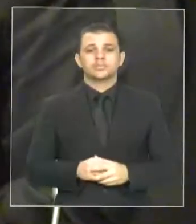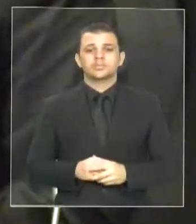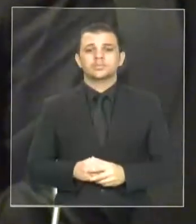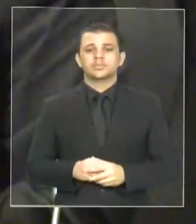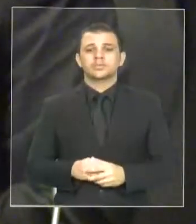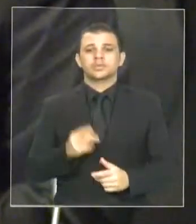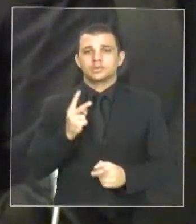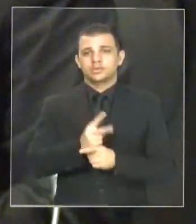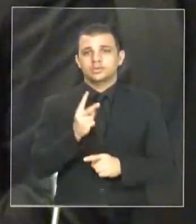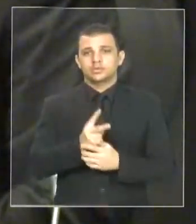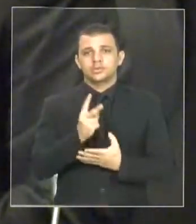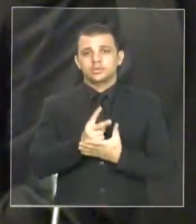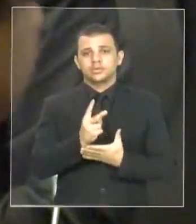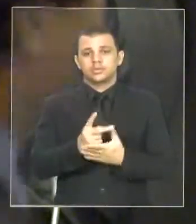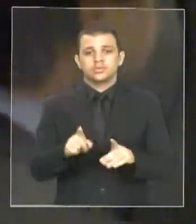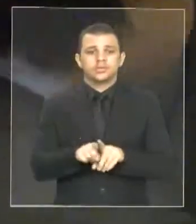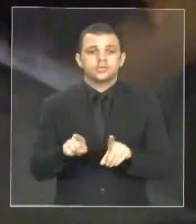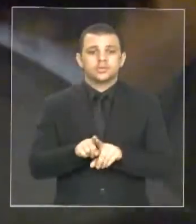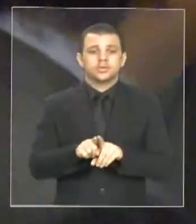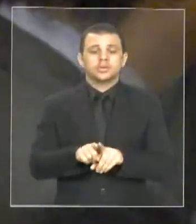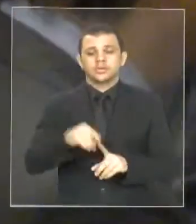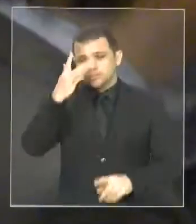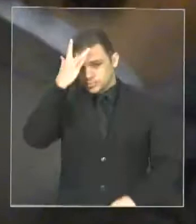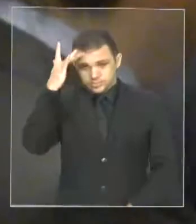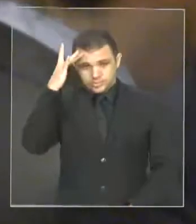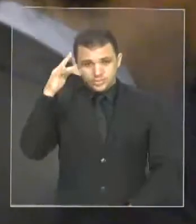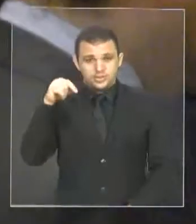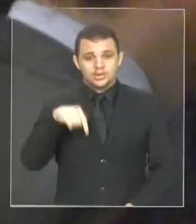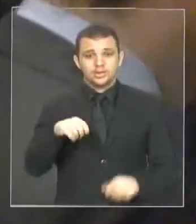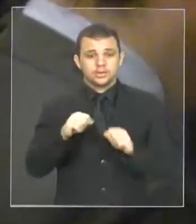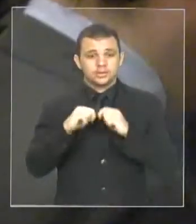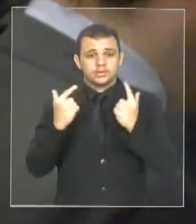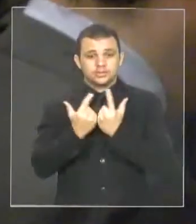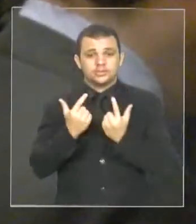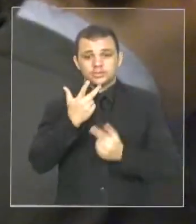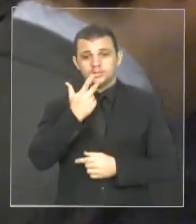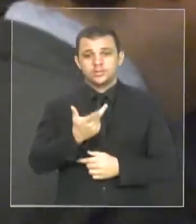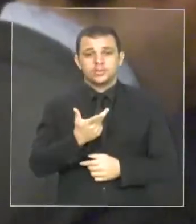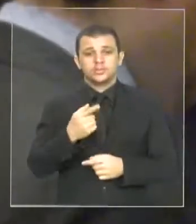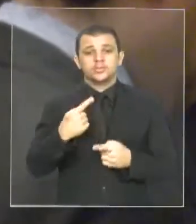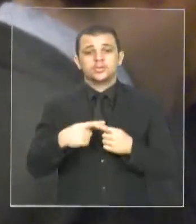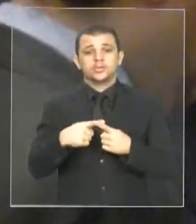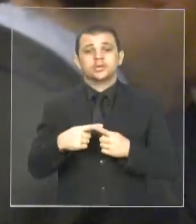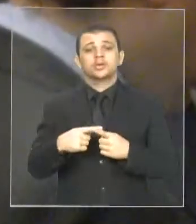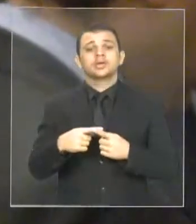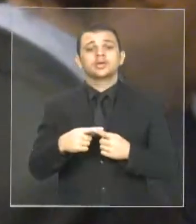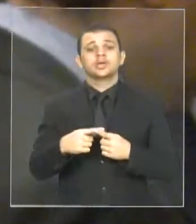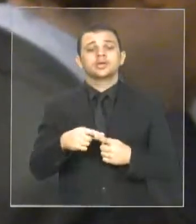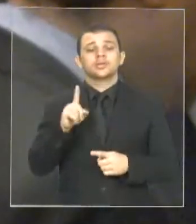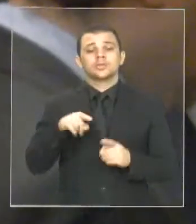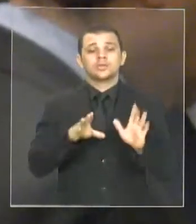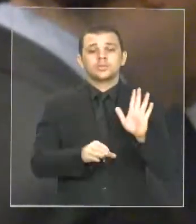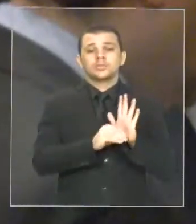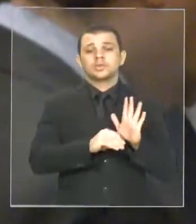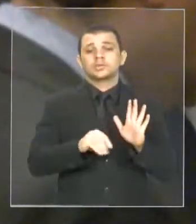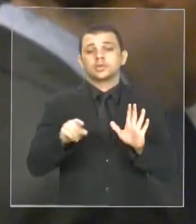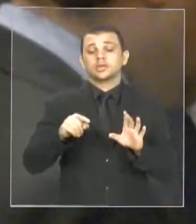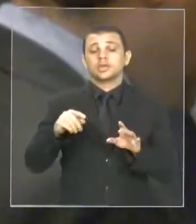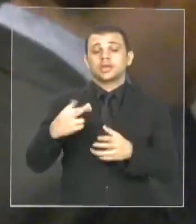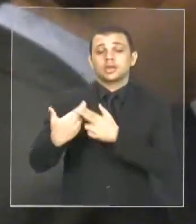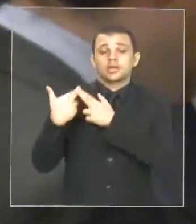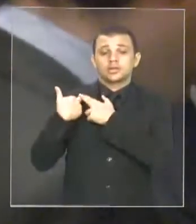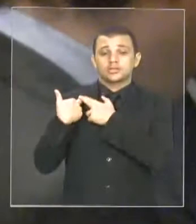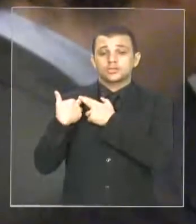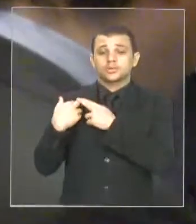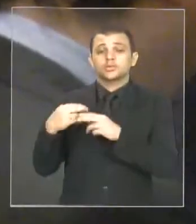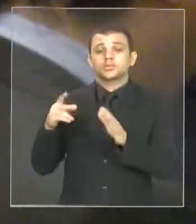foi aprovada aqui na Assembleia, deputado Max, as obras de drenagem, meio fio e sarjeta, daqui para frente, passarão